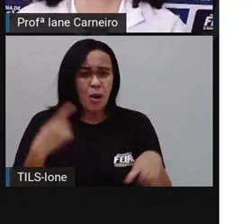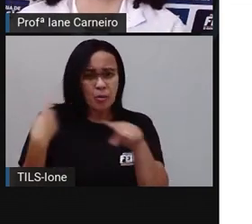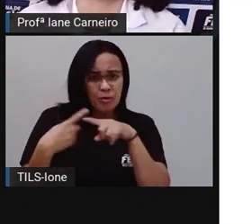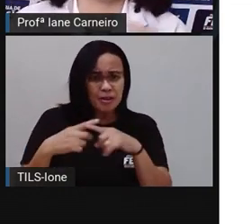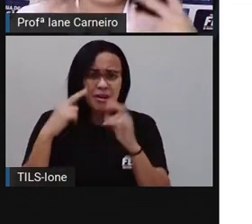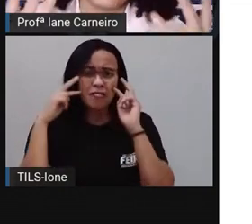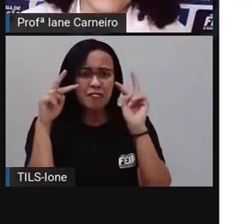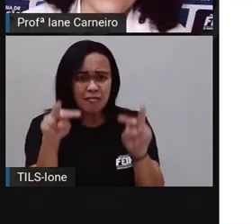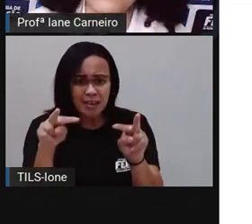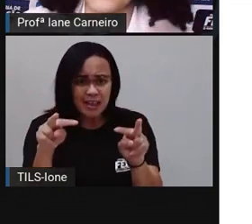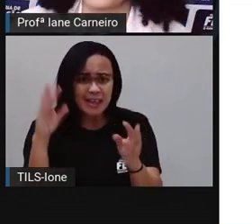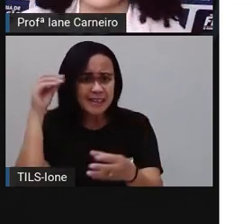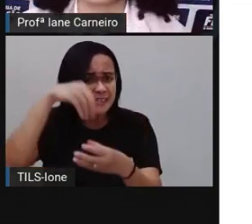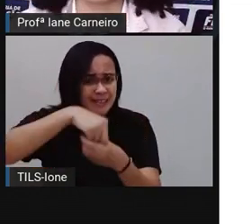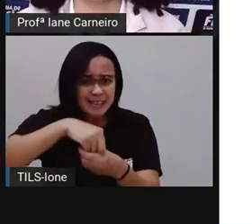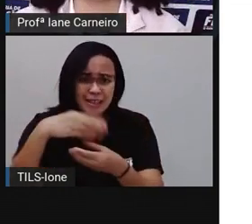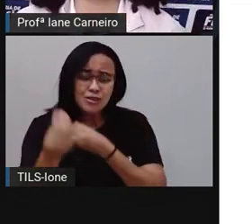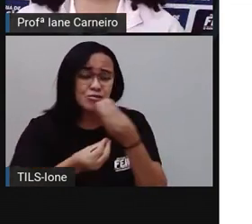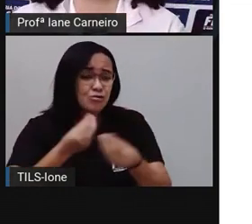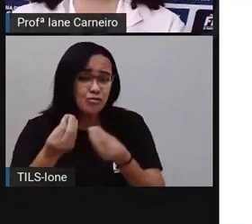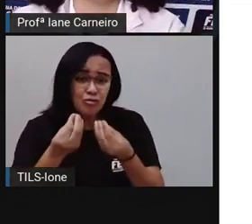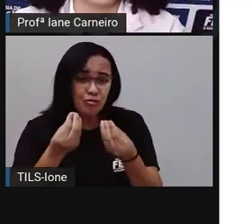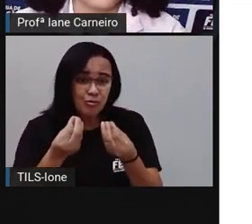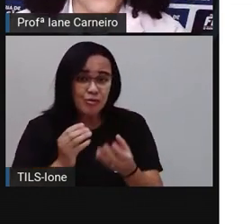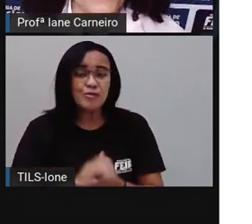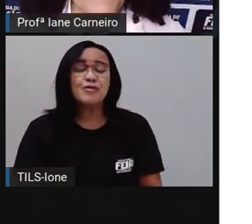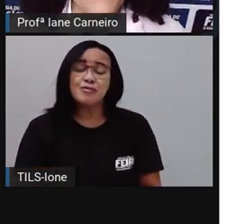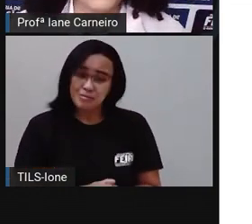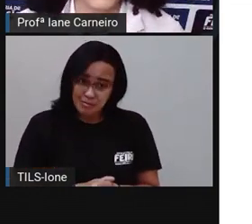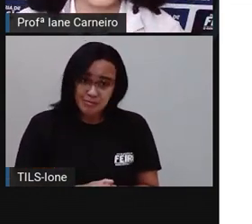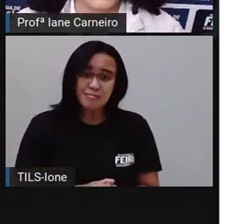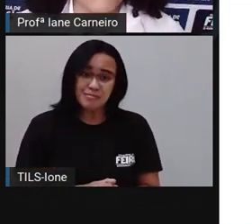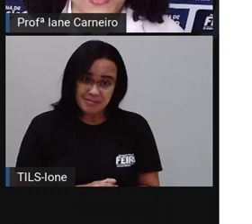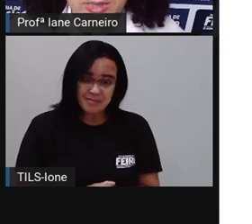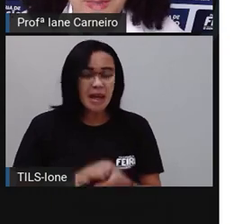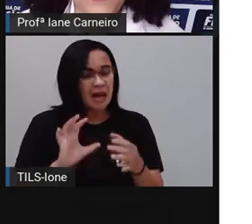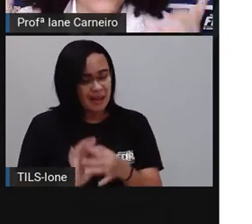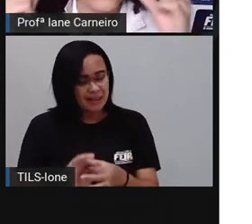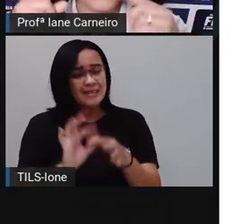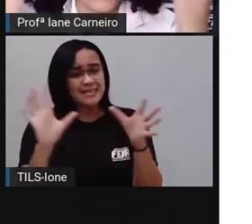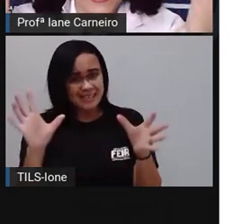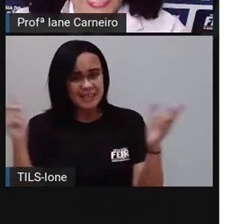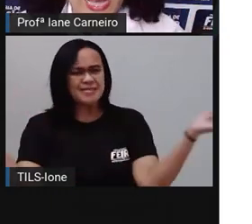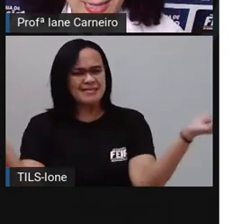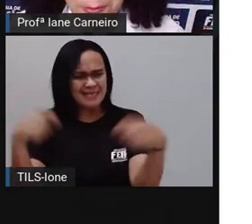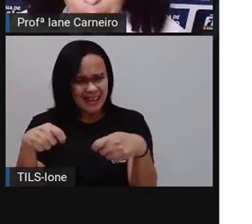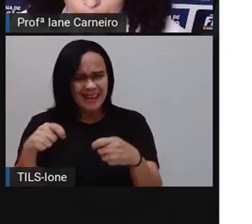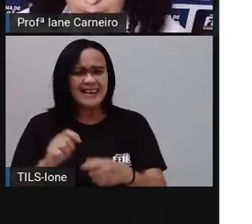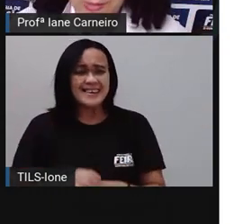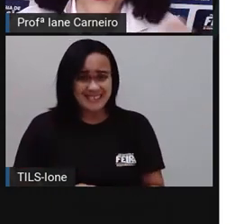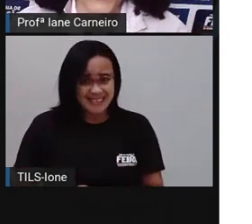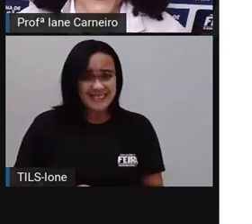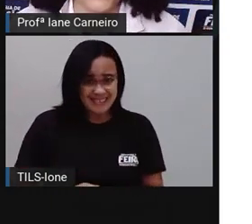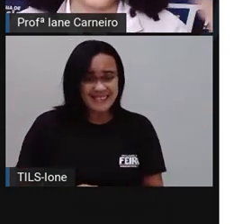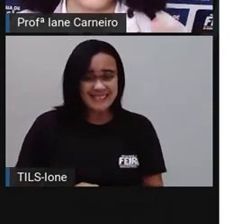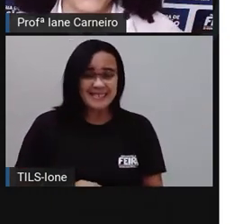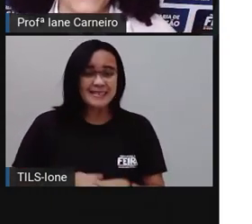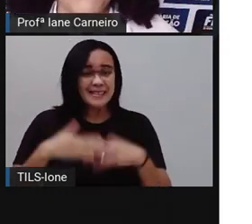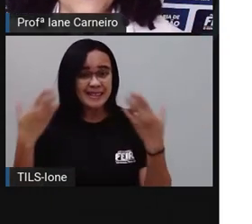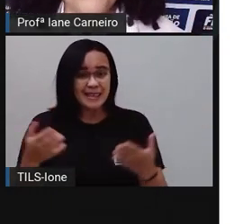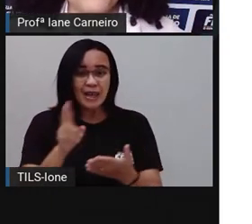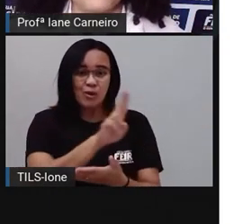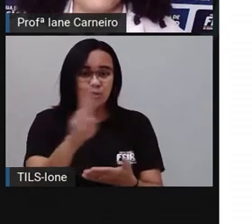né? Levando seus produtos para serem vendidos de uma forma mais livre, né? Tanto é que carrega no nome isso, feira